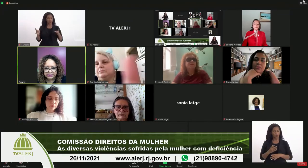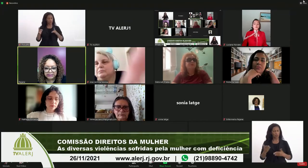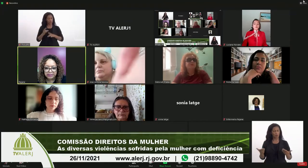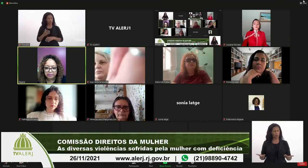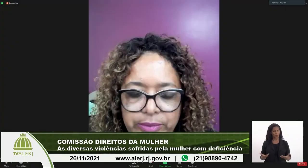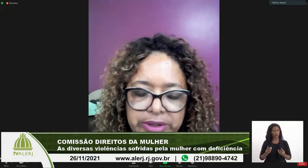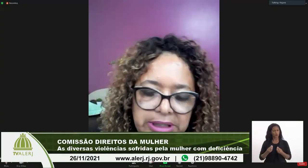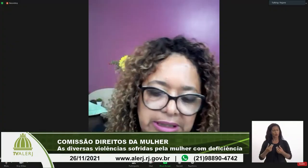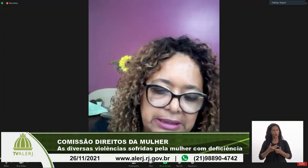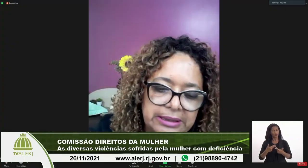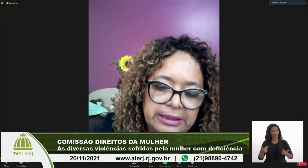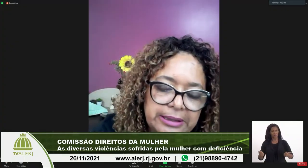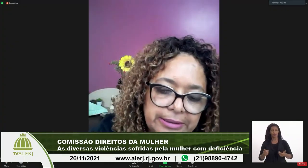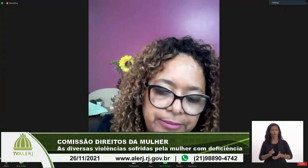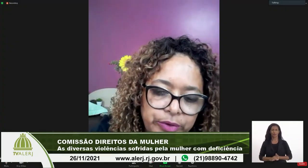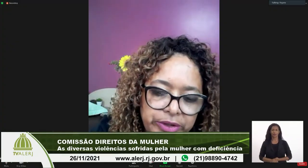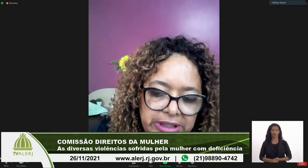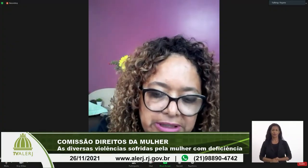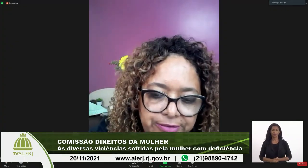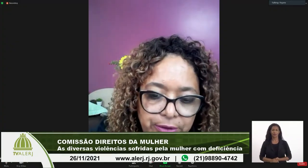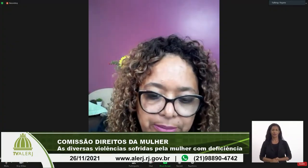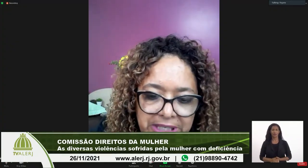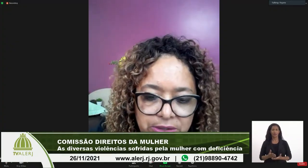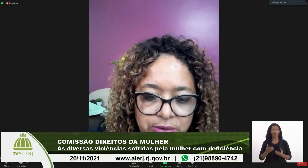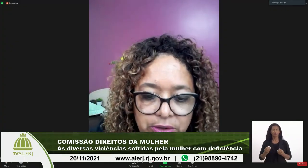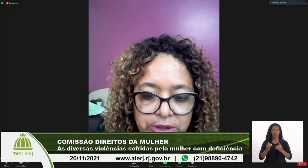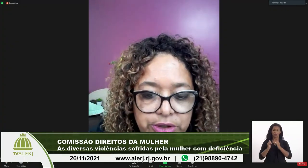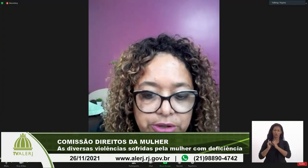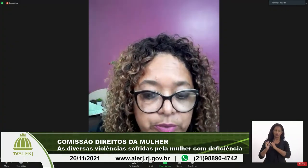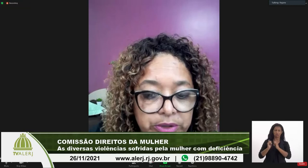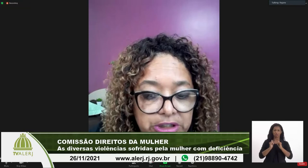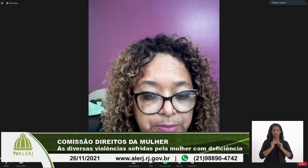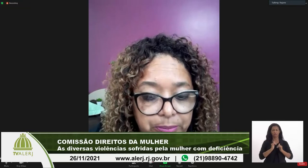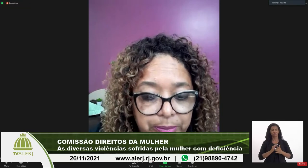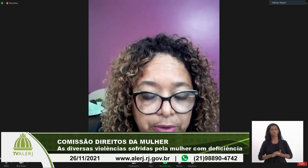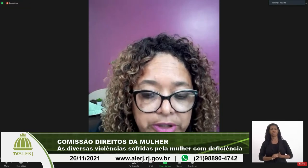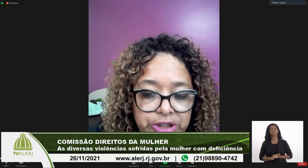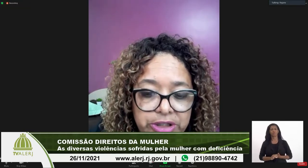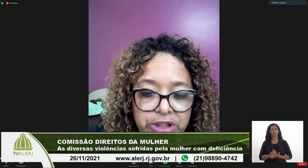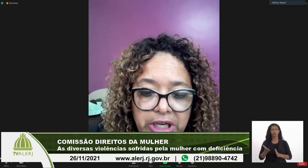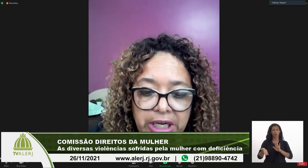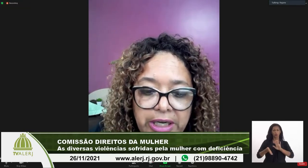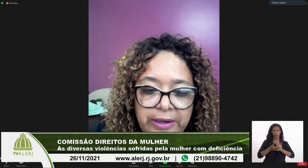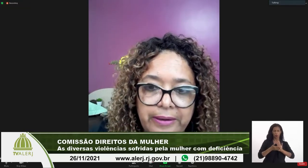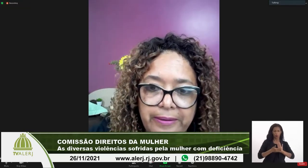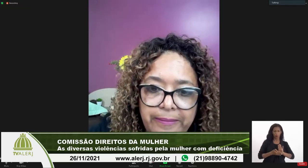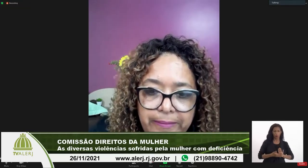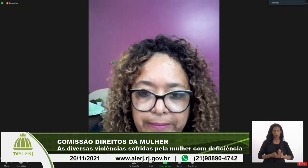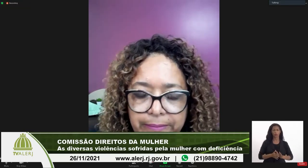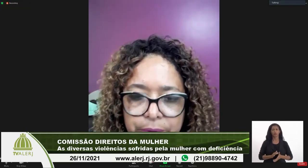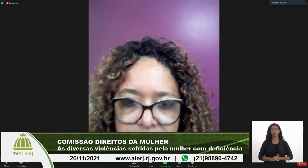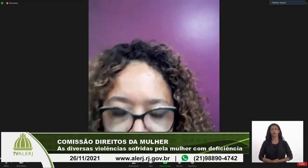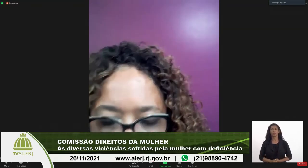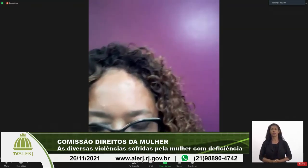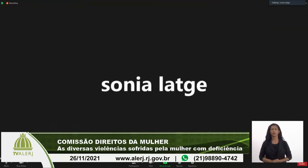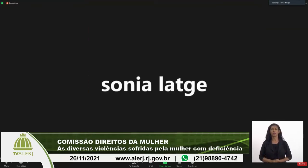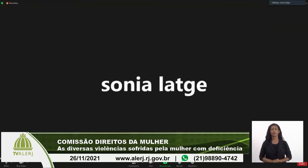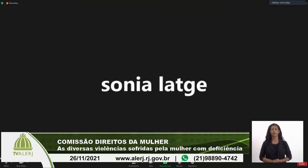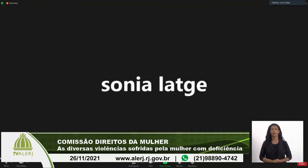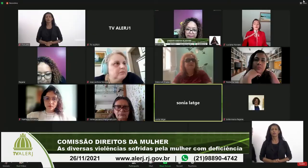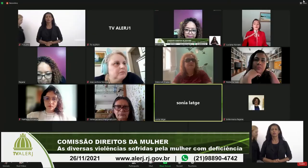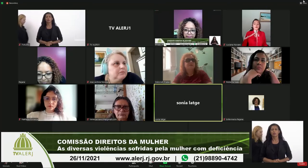coisa, com muitas informações, muitas propostas, hoje não.